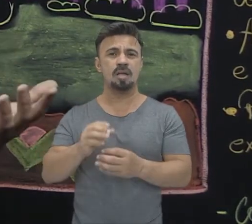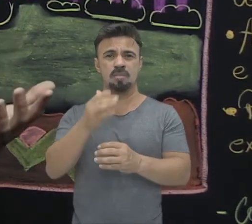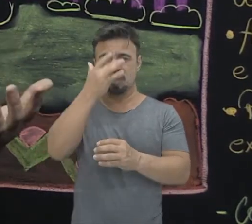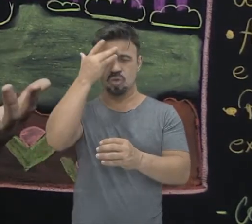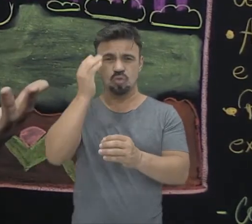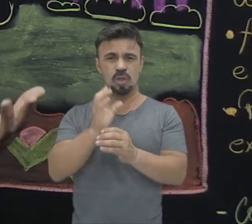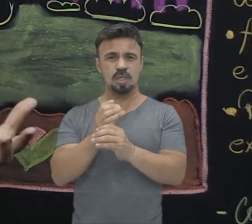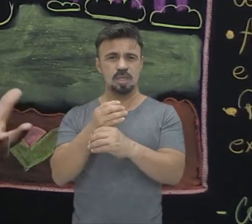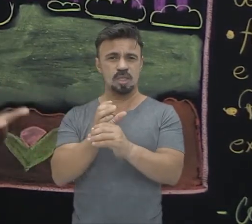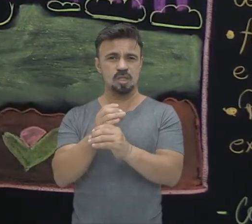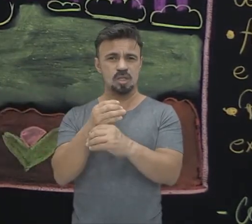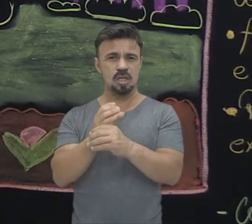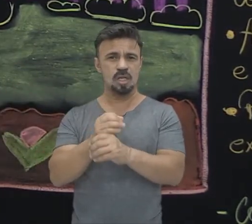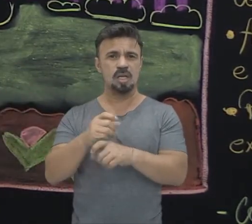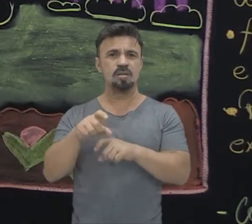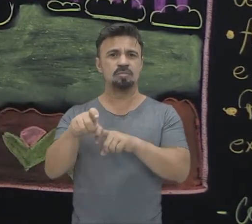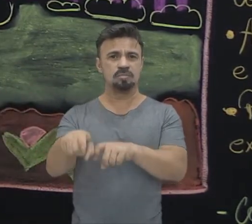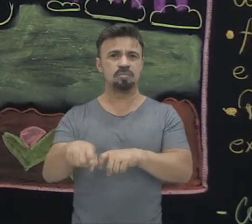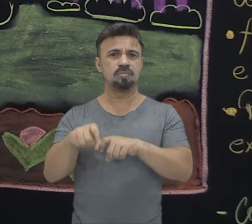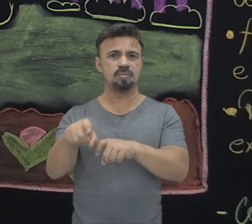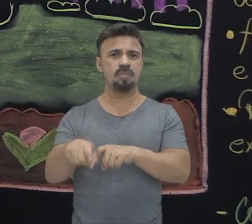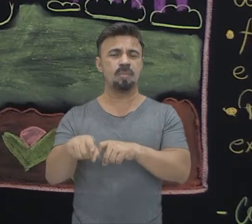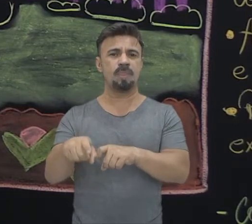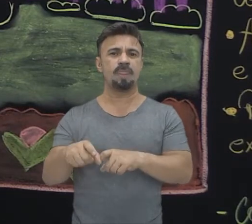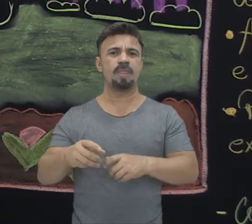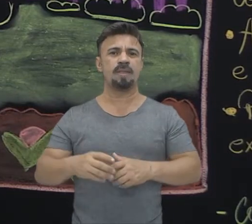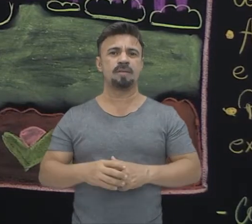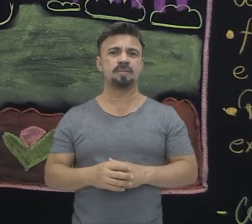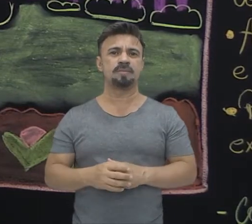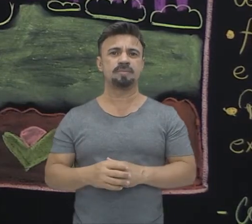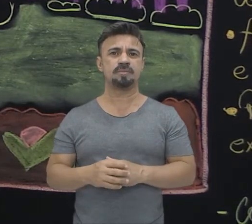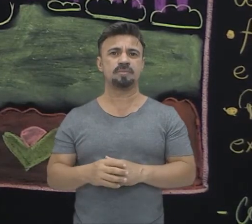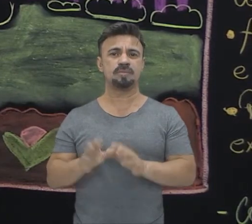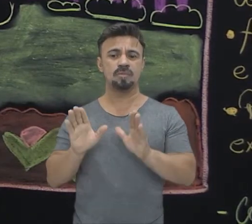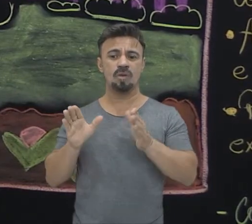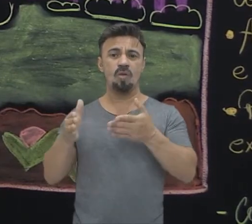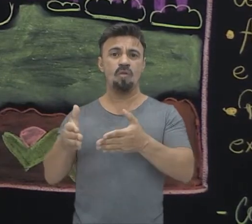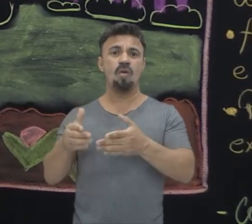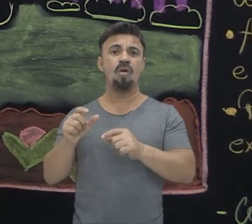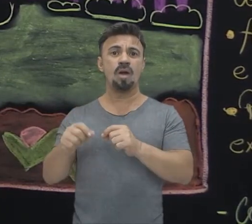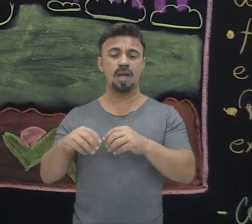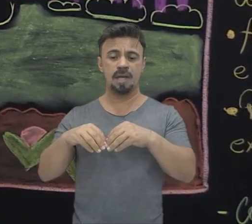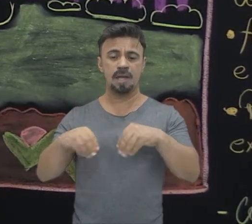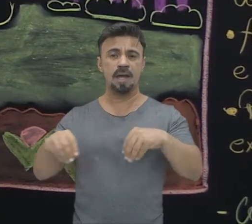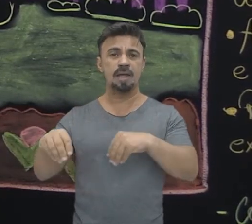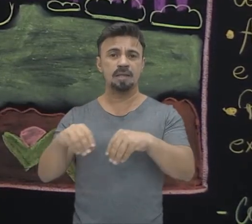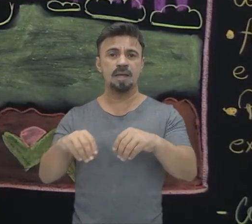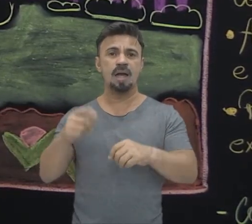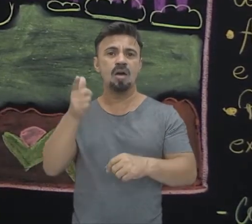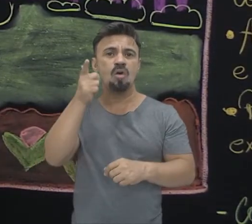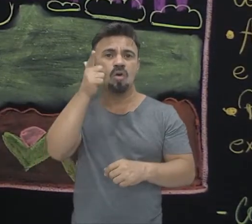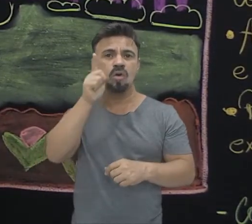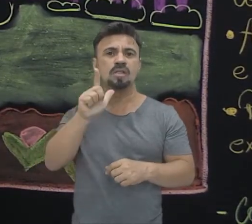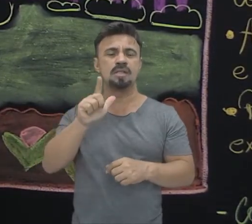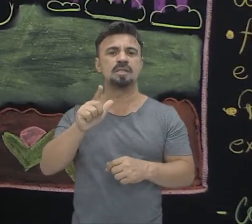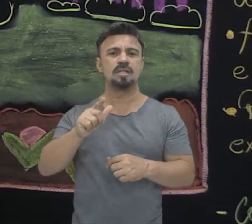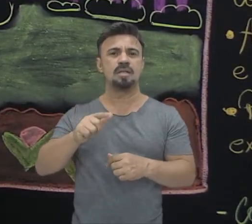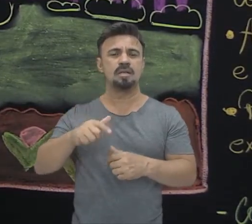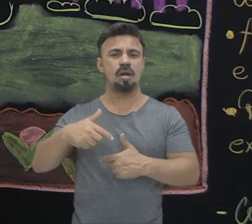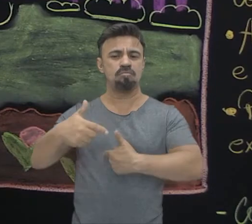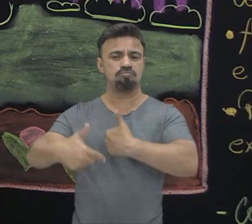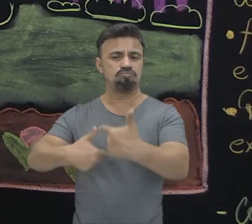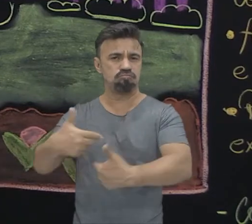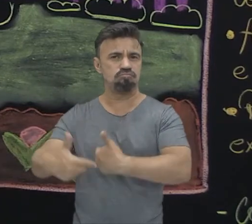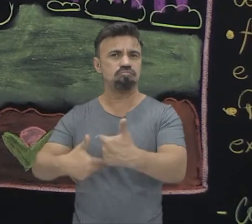da parte da agropecuária, no sentido de fazer com que a terra consiga ser explorada ao